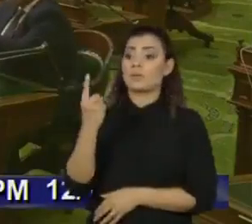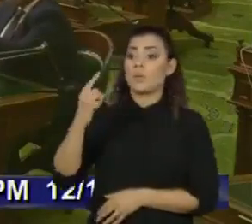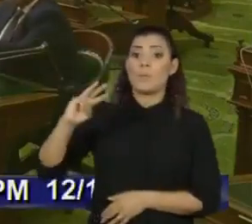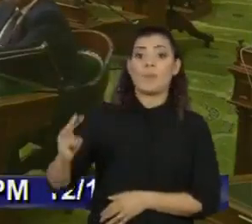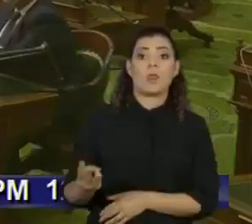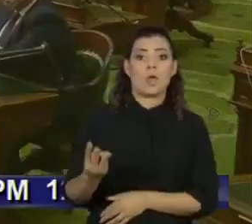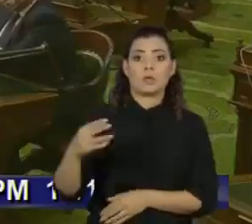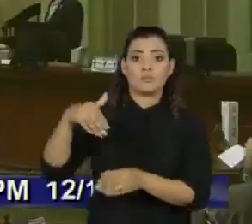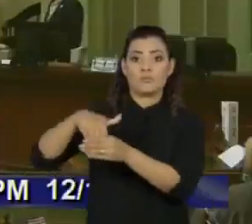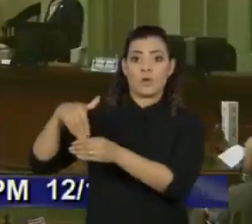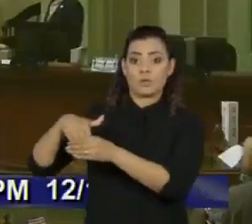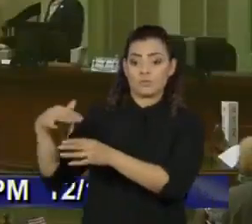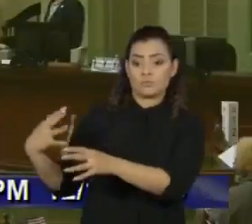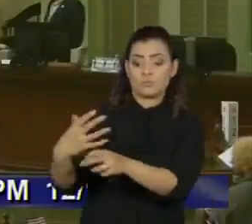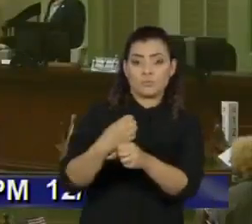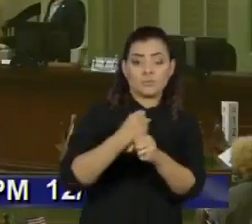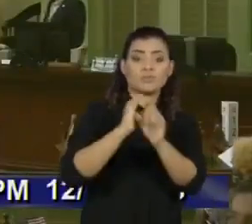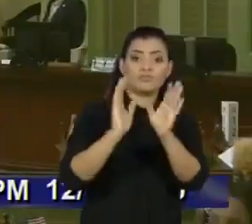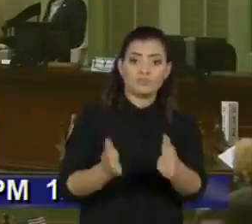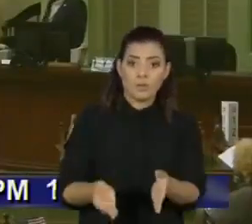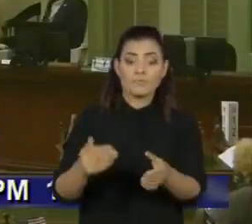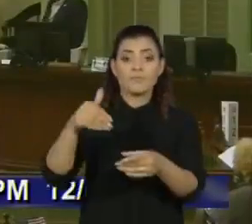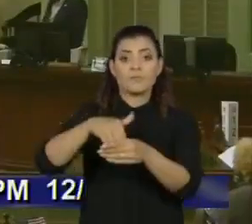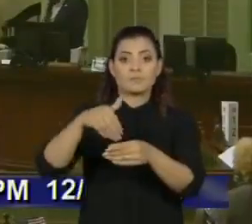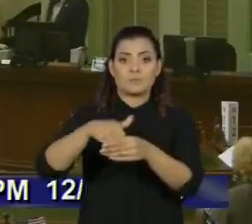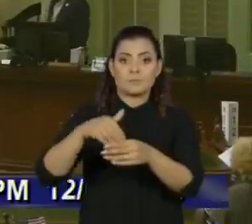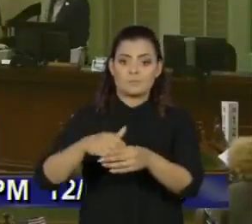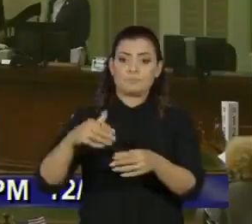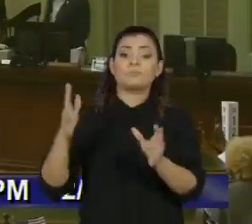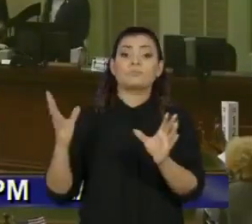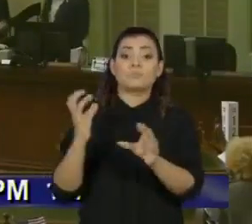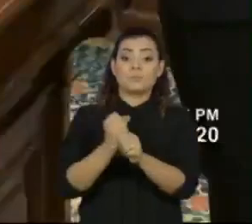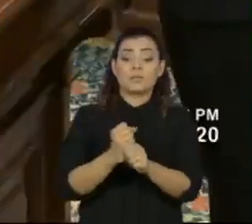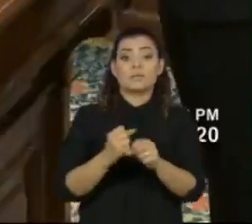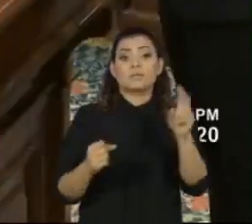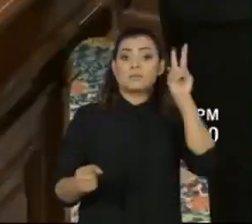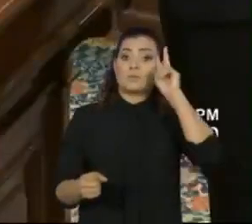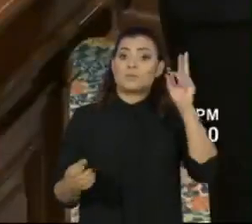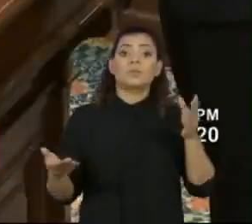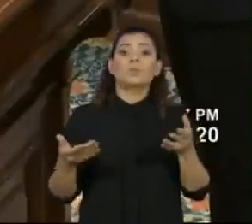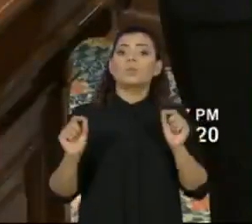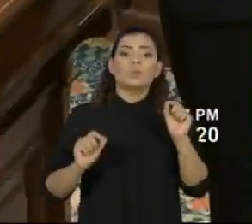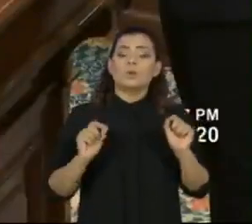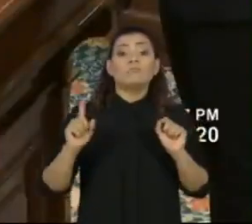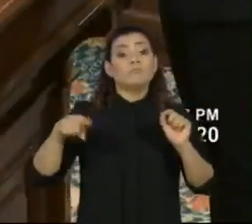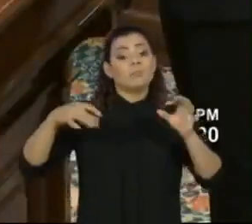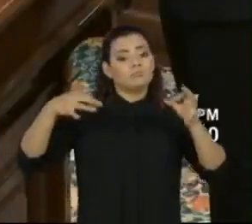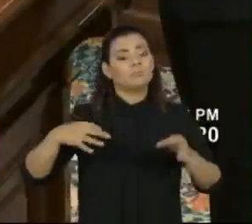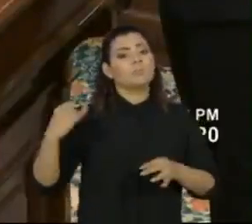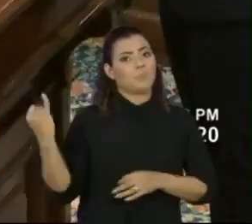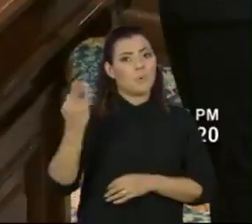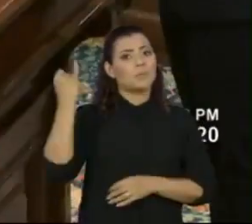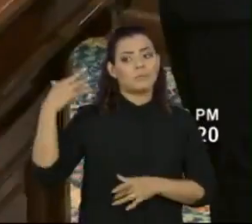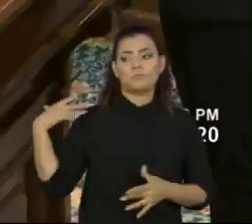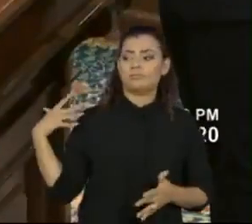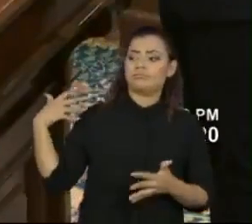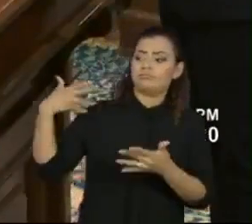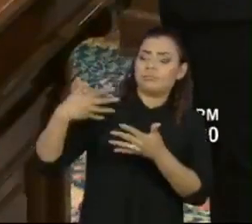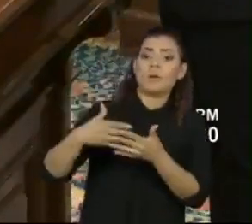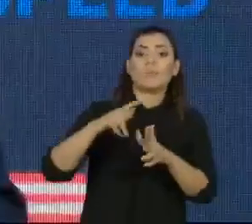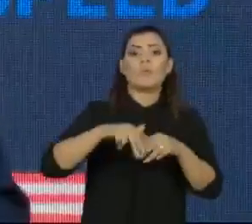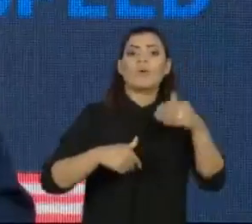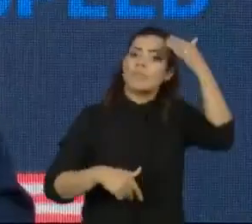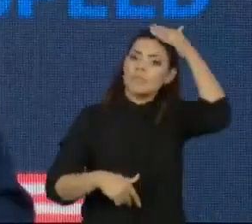milhões de votos, a votação do Colégio Eleitoral, nessa segunda-feira, foi uma formalidade importante frente aos